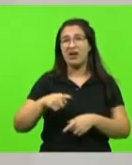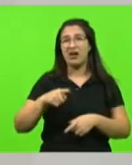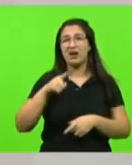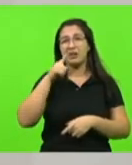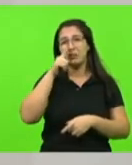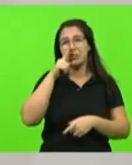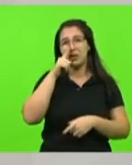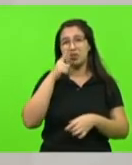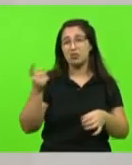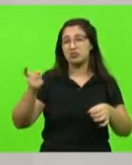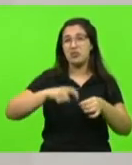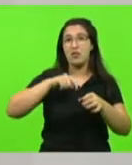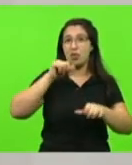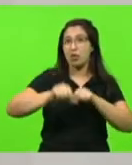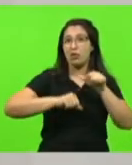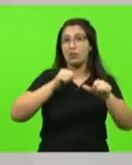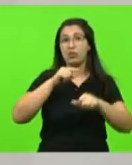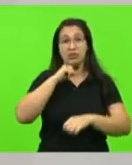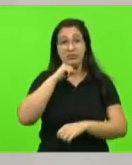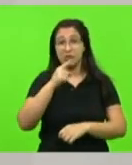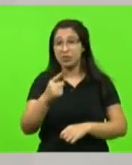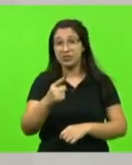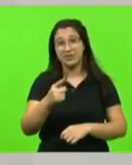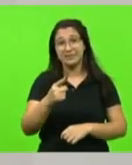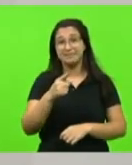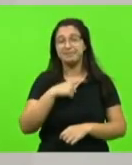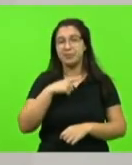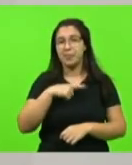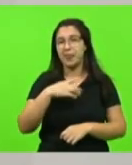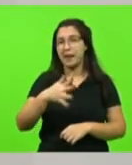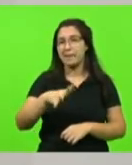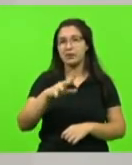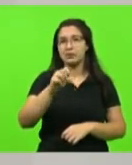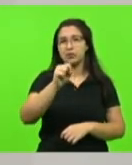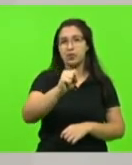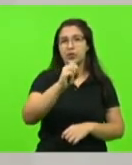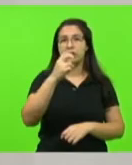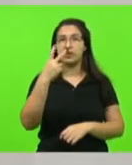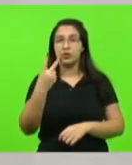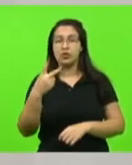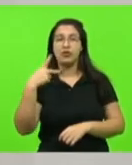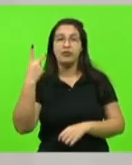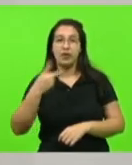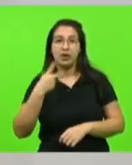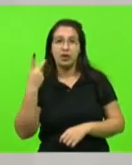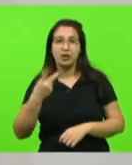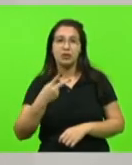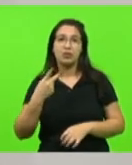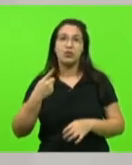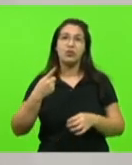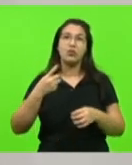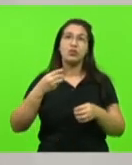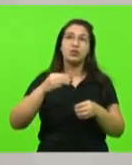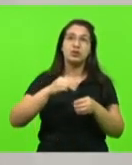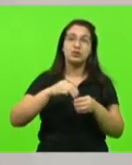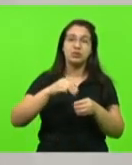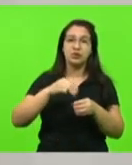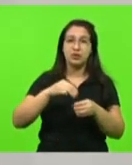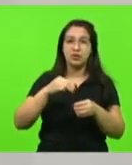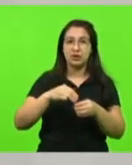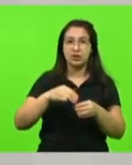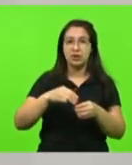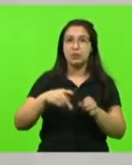irreversíveis. Nós temos hoje 82 oriadores de cidades litorâneas que já assumiram o